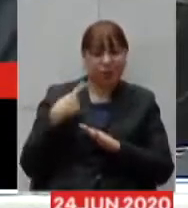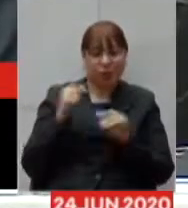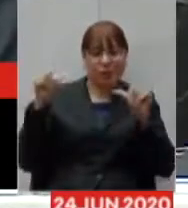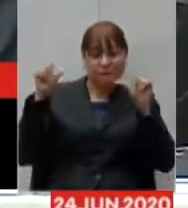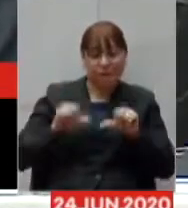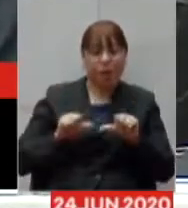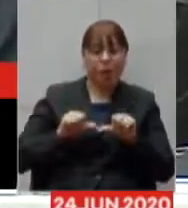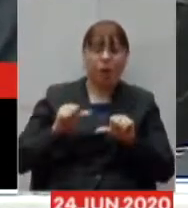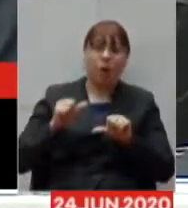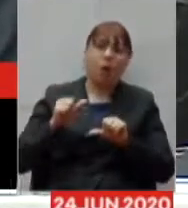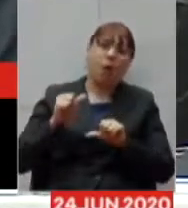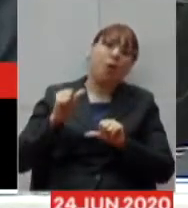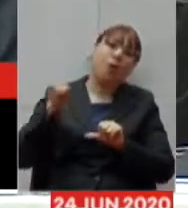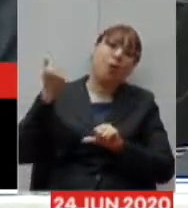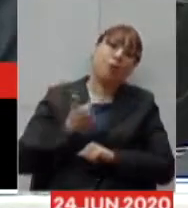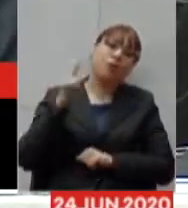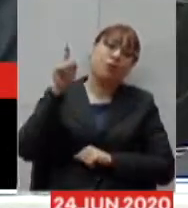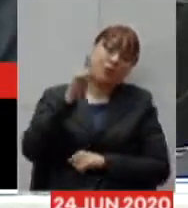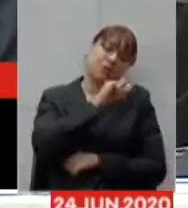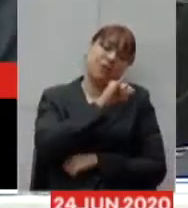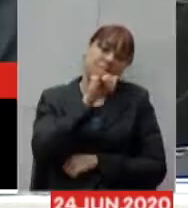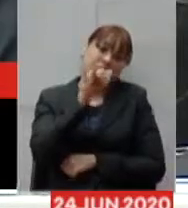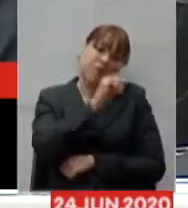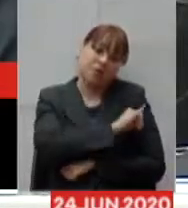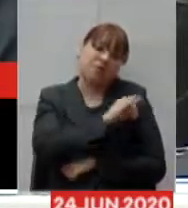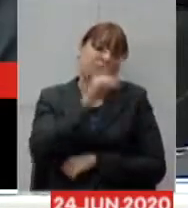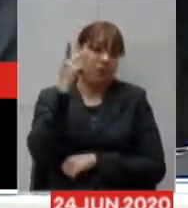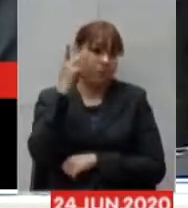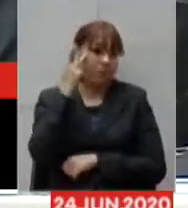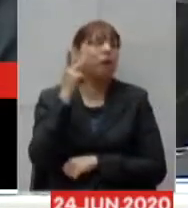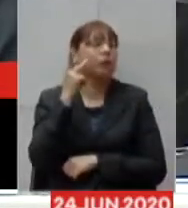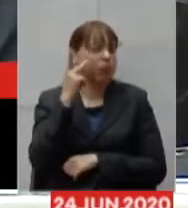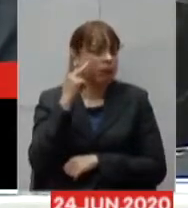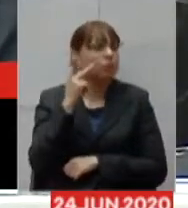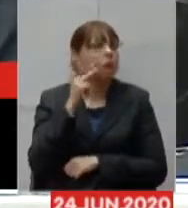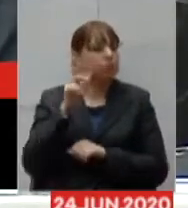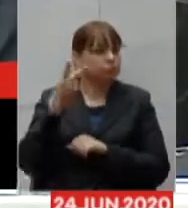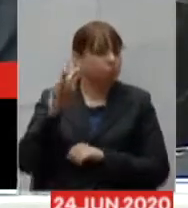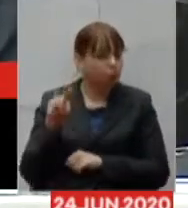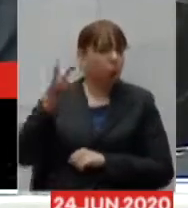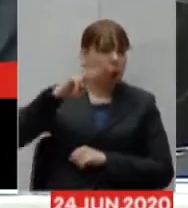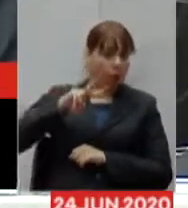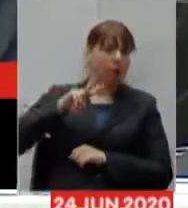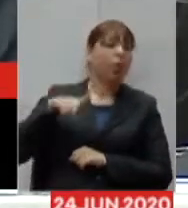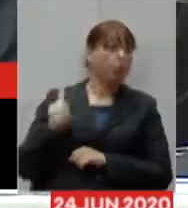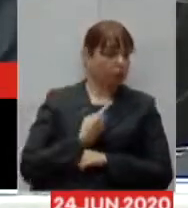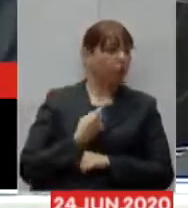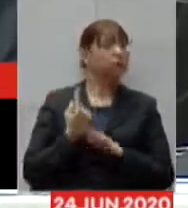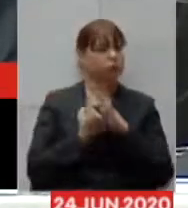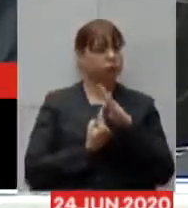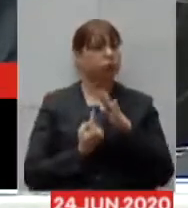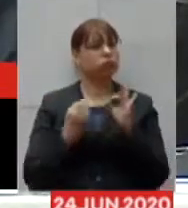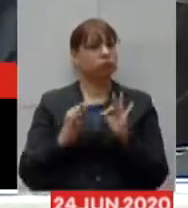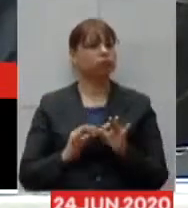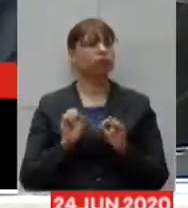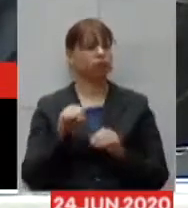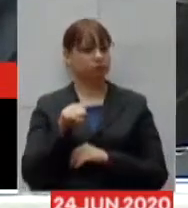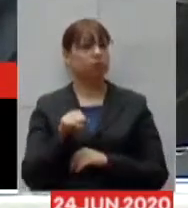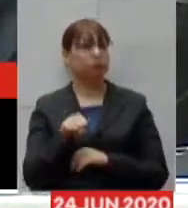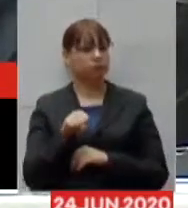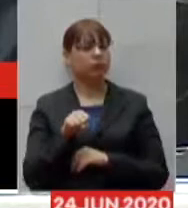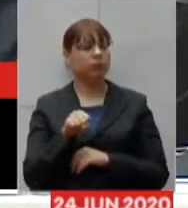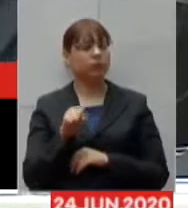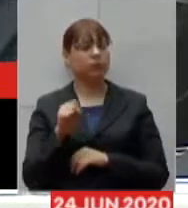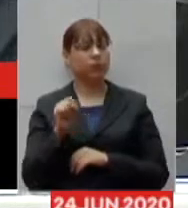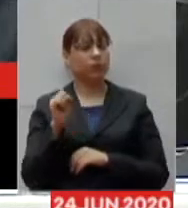Janeiro tiveram então eu acho que nós tivemos um isolamento correto sim uma vez que nós notamos que grande parte dos